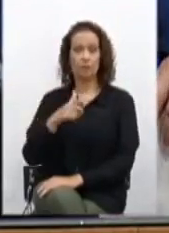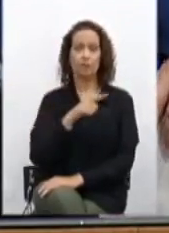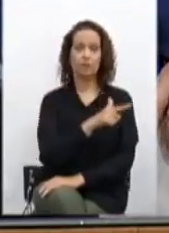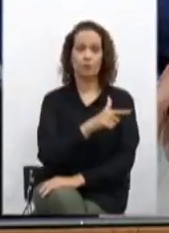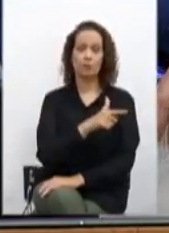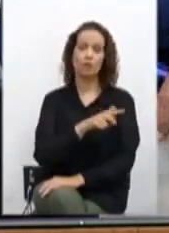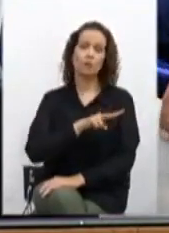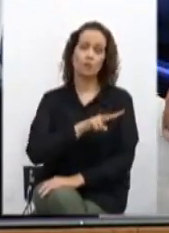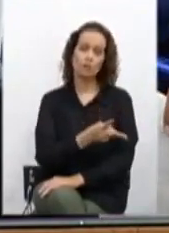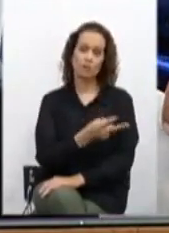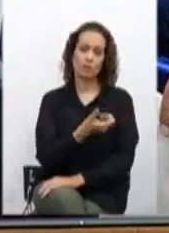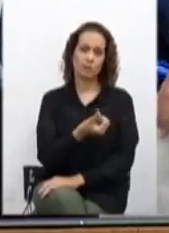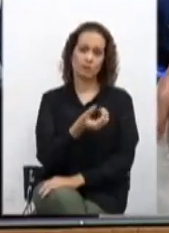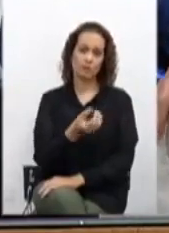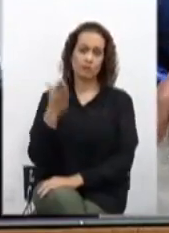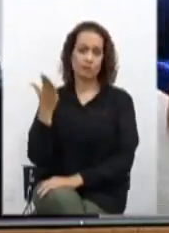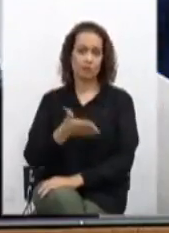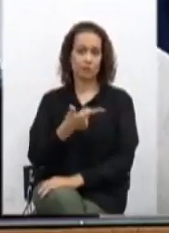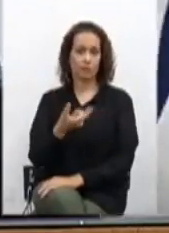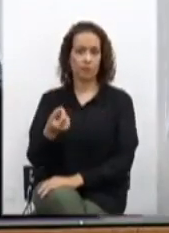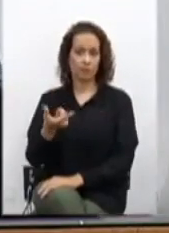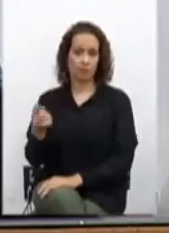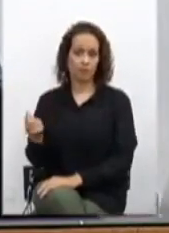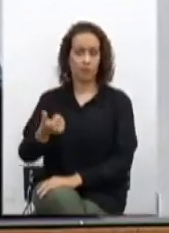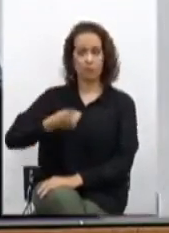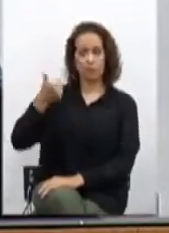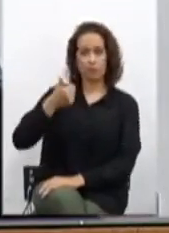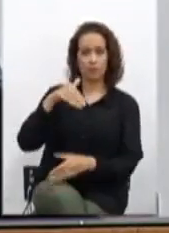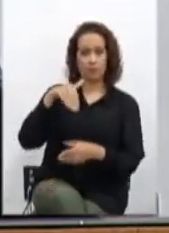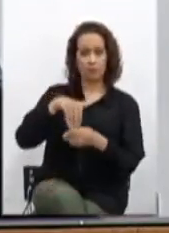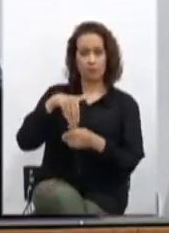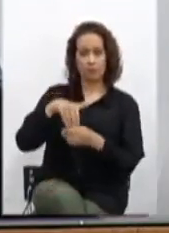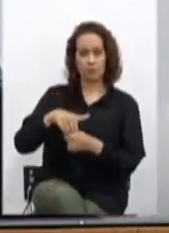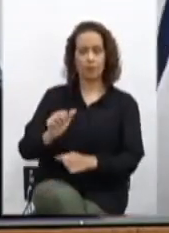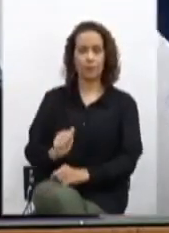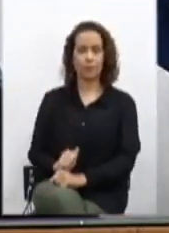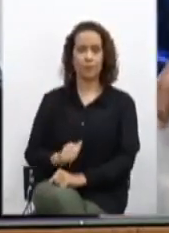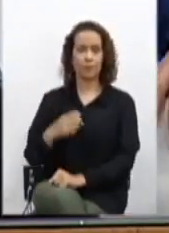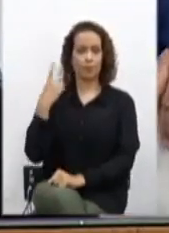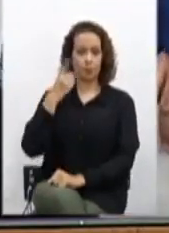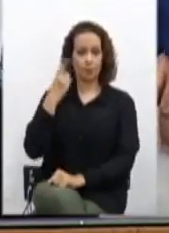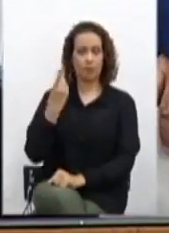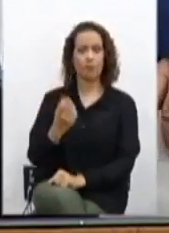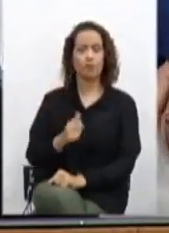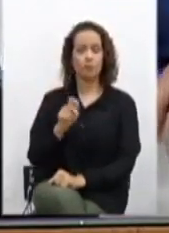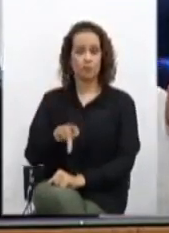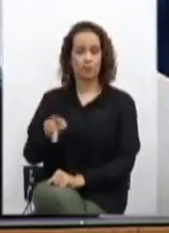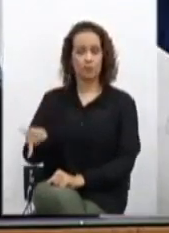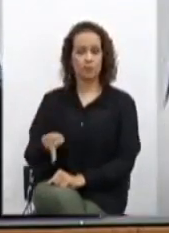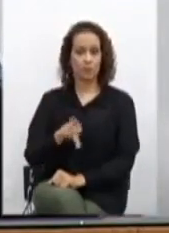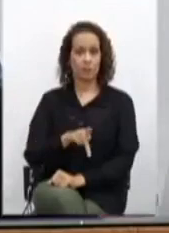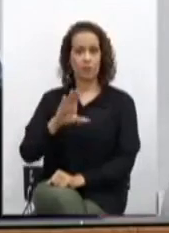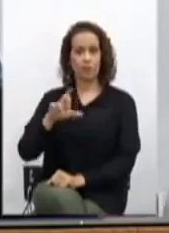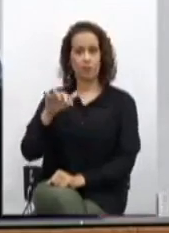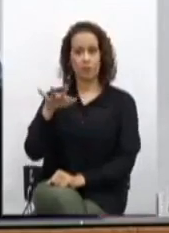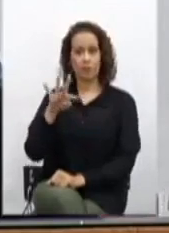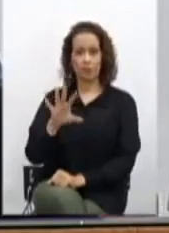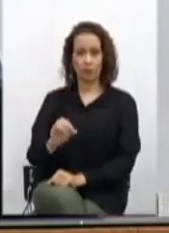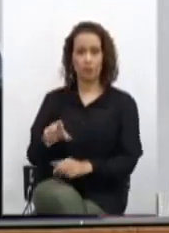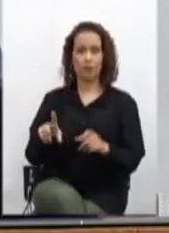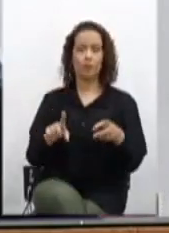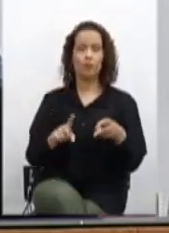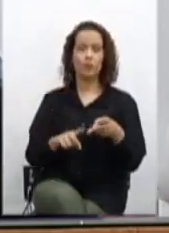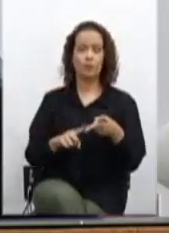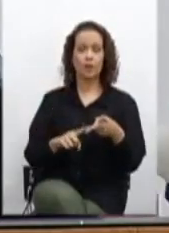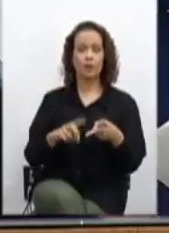-2020, no primeiro turno. Relatores os deputados. Professor Clayton, Zé Guilherme, Duarte